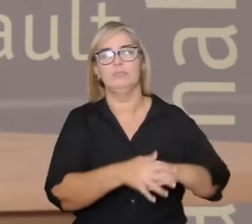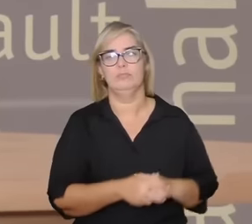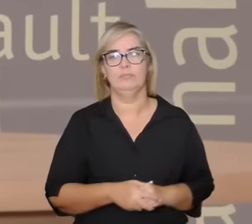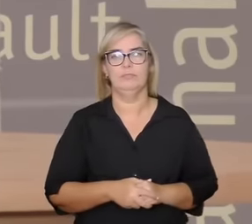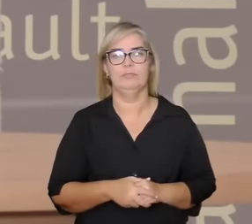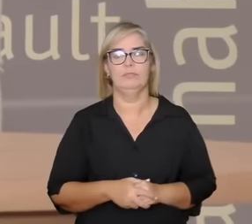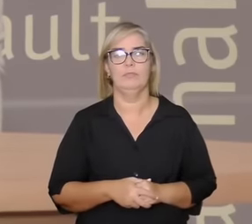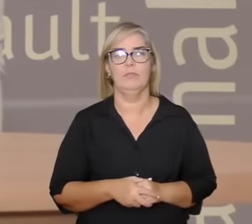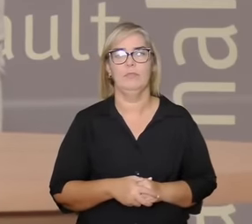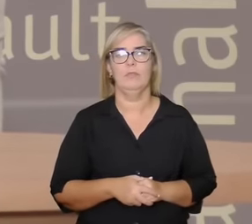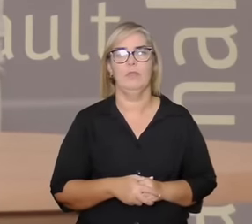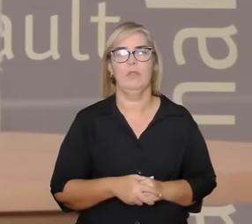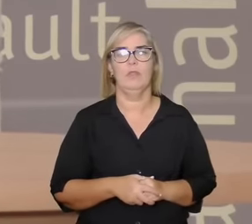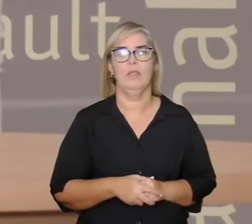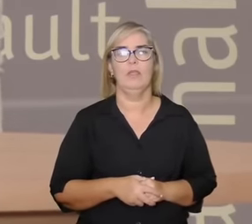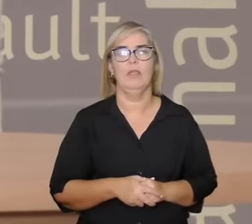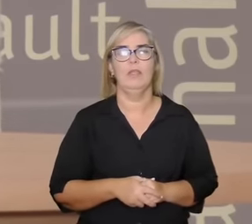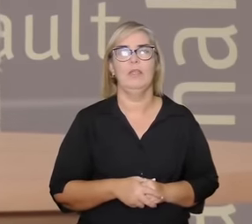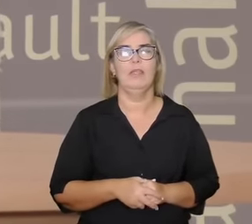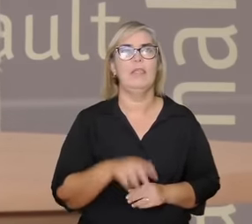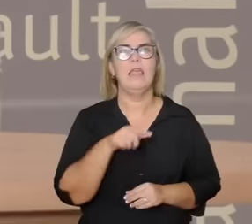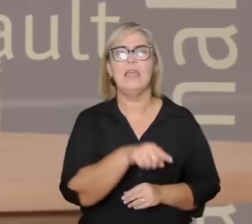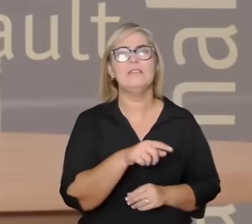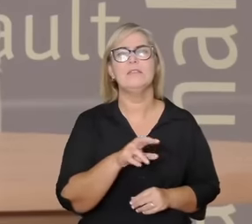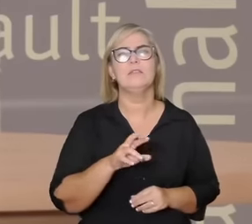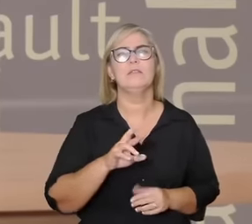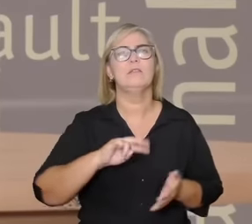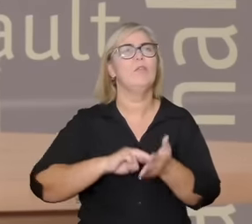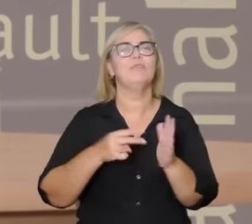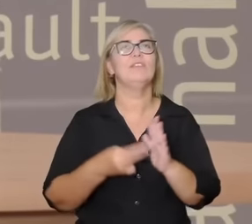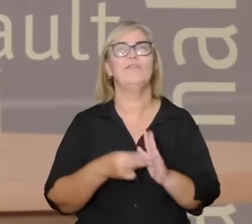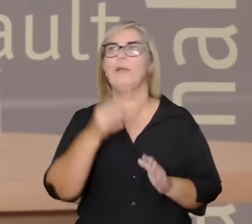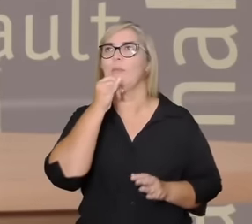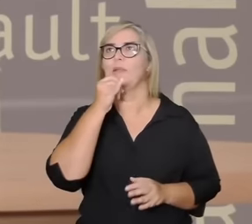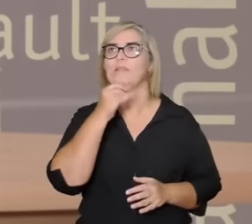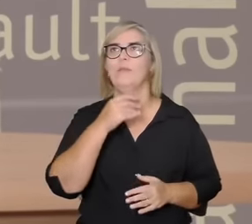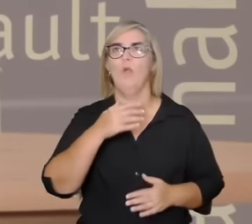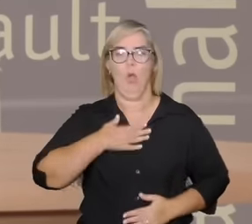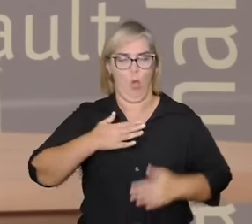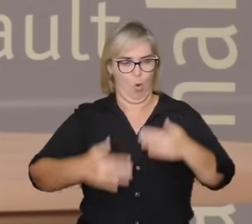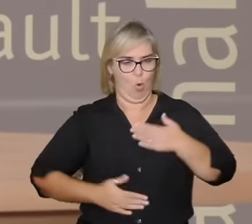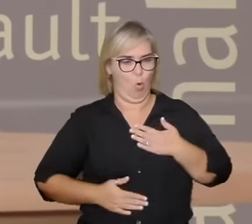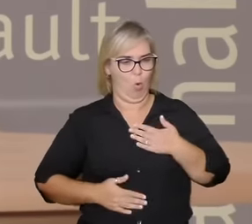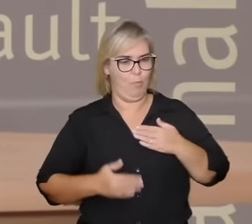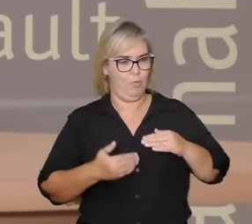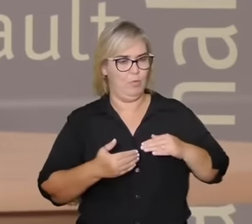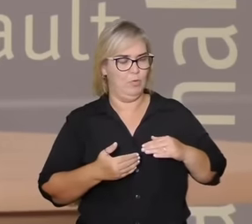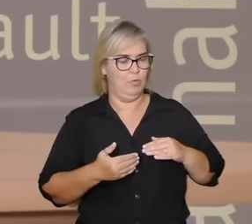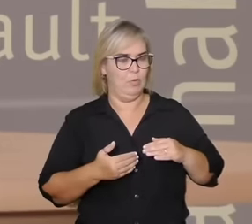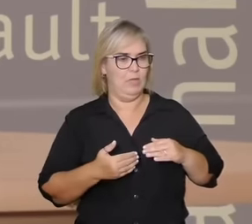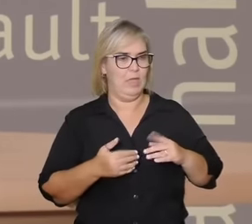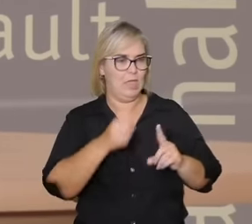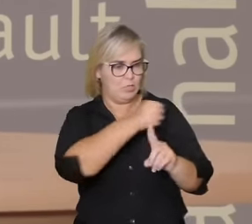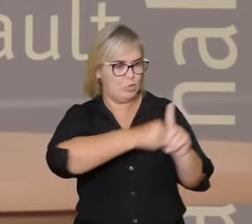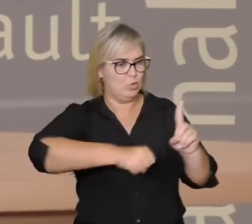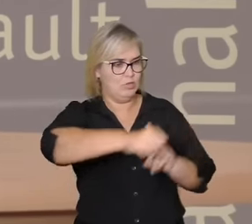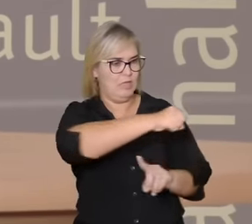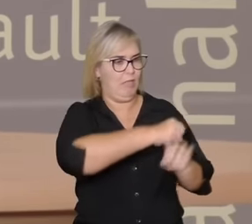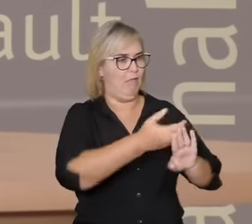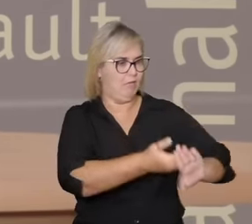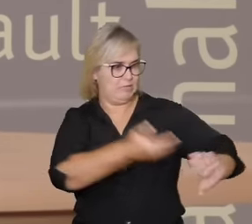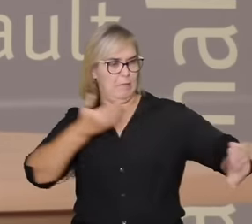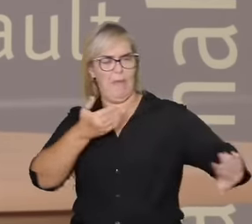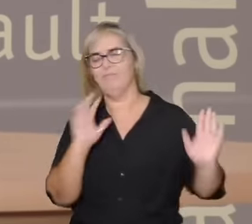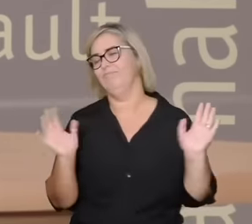de uma organicidade de um certo corpo como eu gosto de pensar muitas vezes